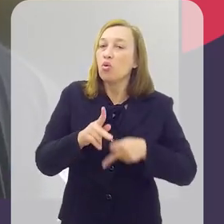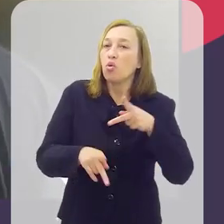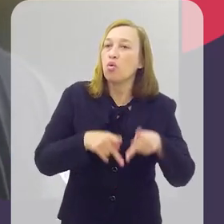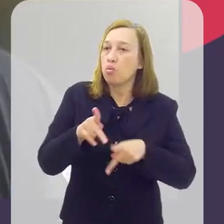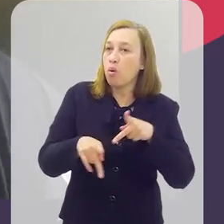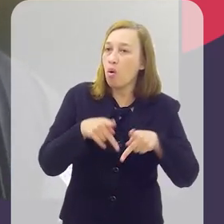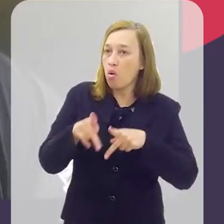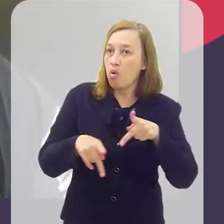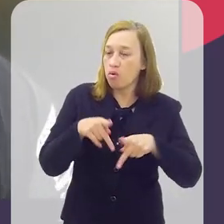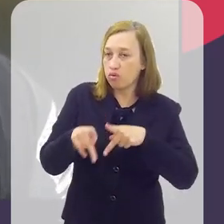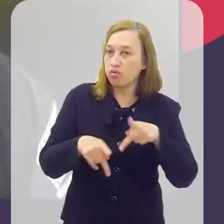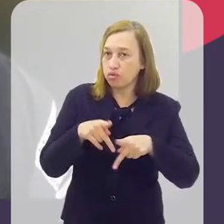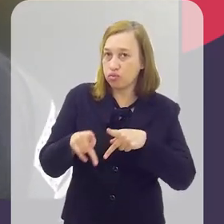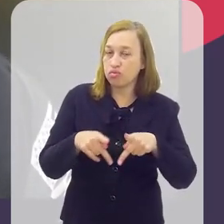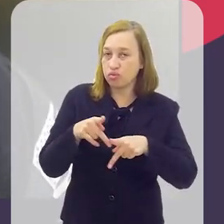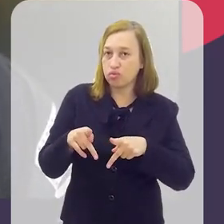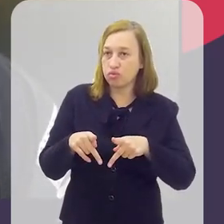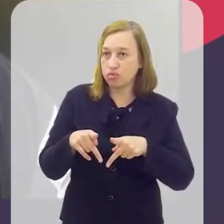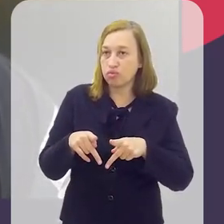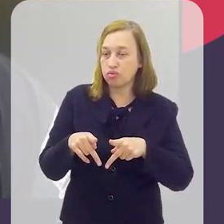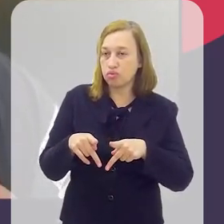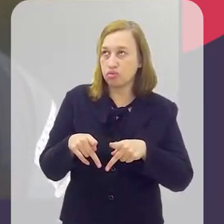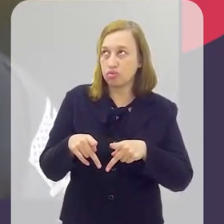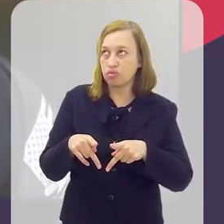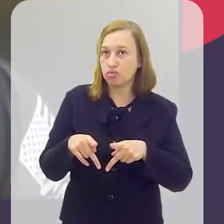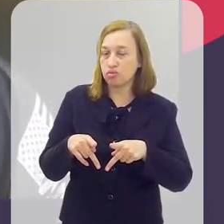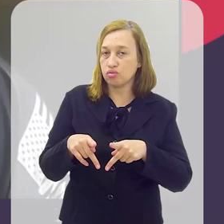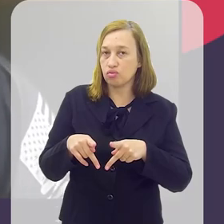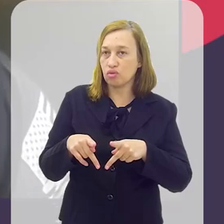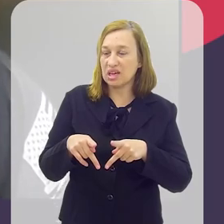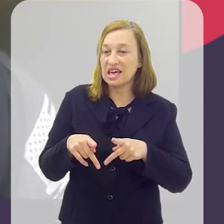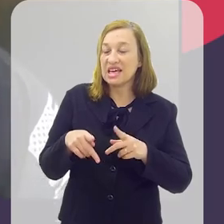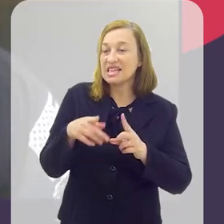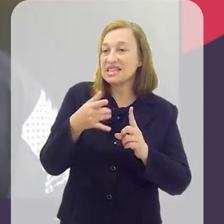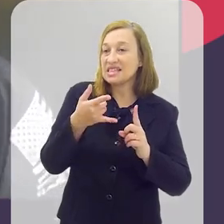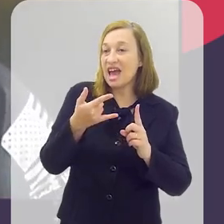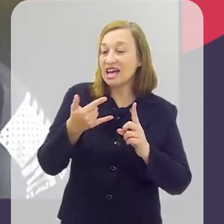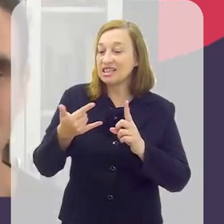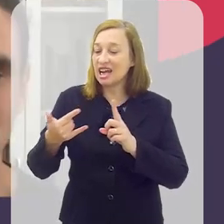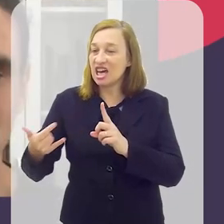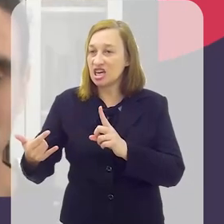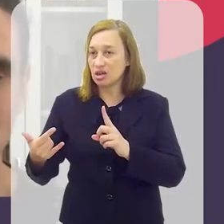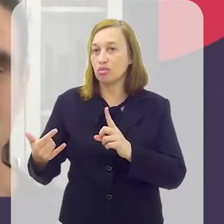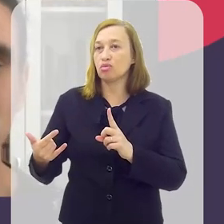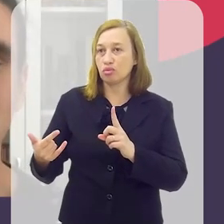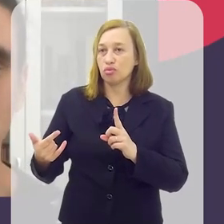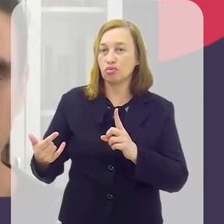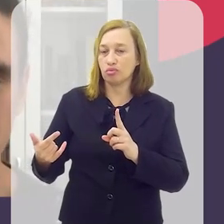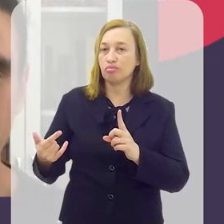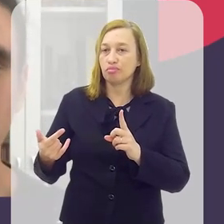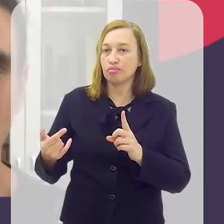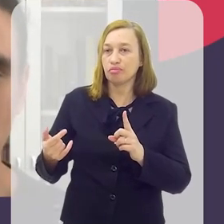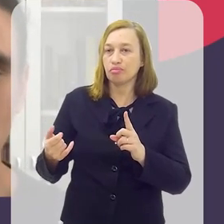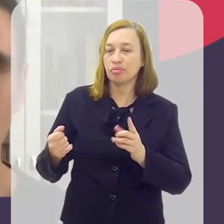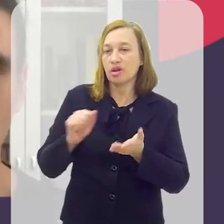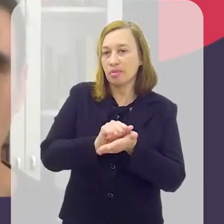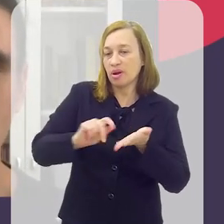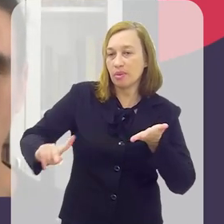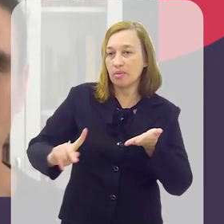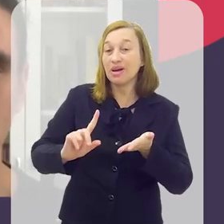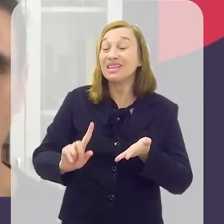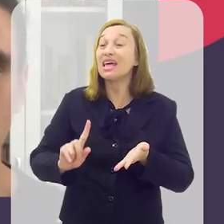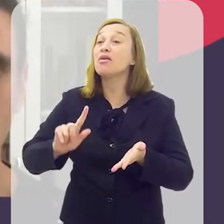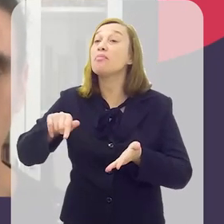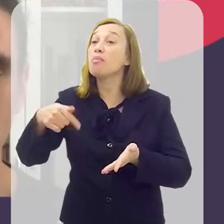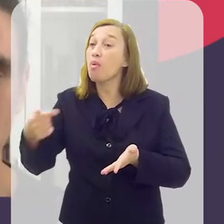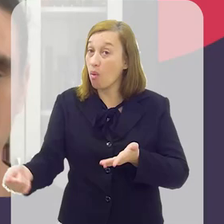população se familiarizar, eu não consegui a palavra, mas queria que a população descobrisse o aplicativo, para depois de